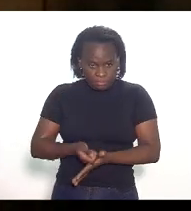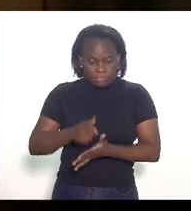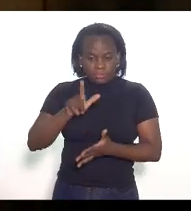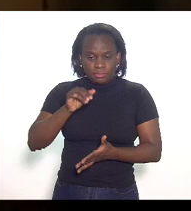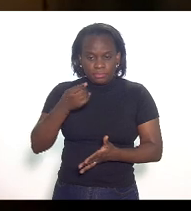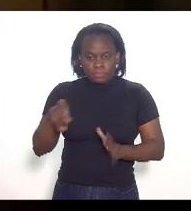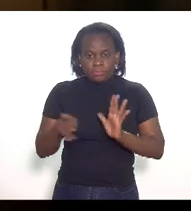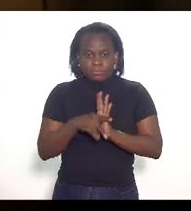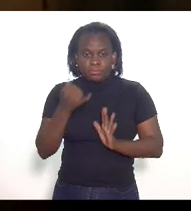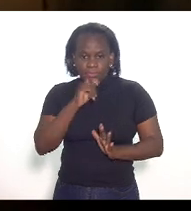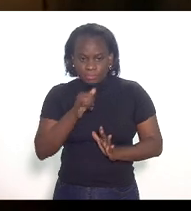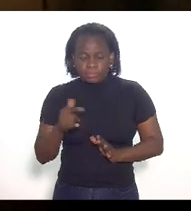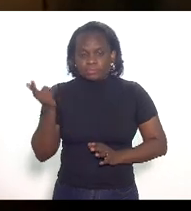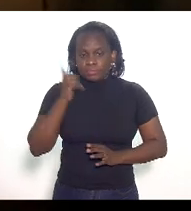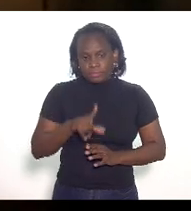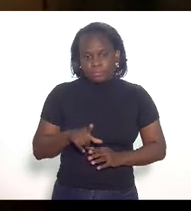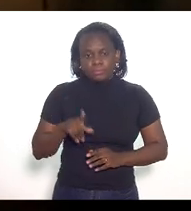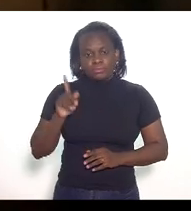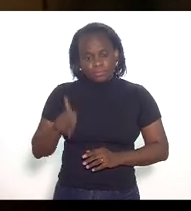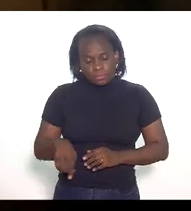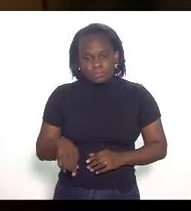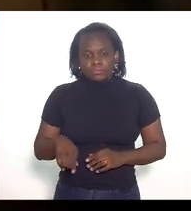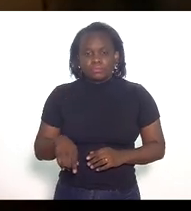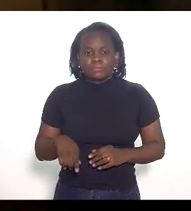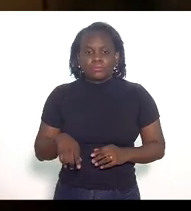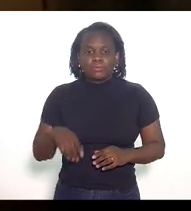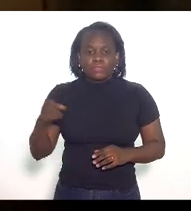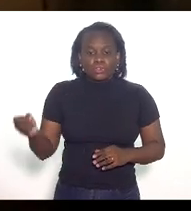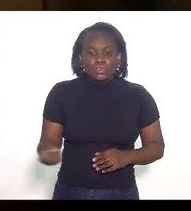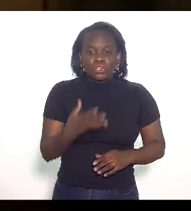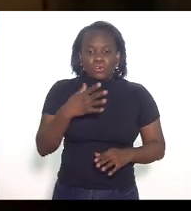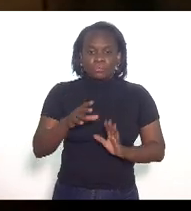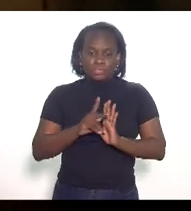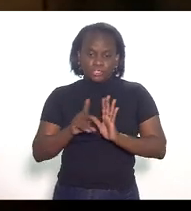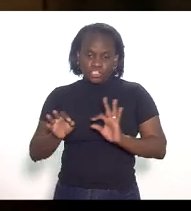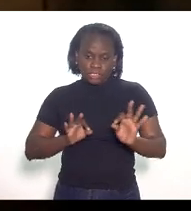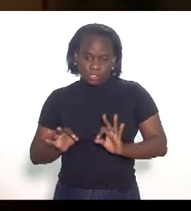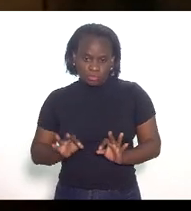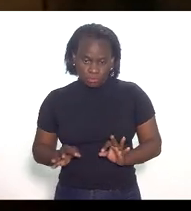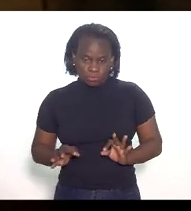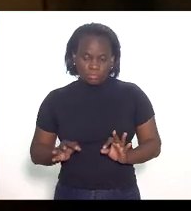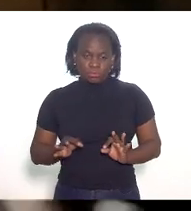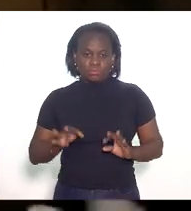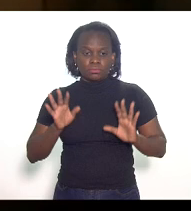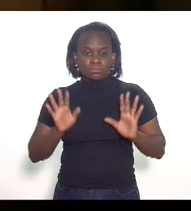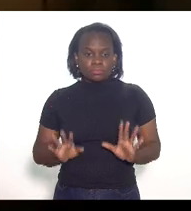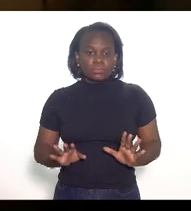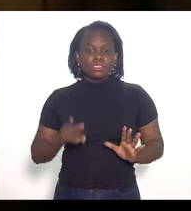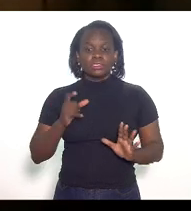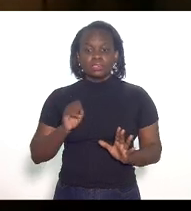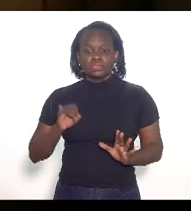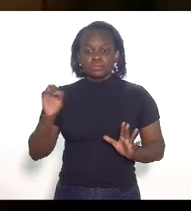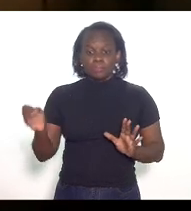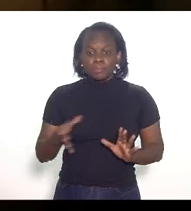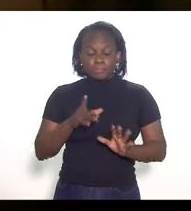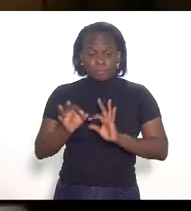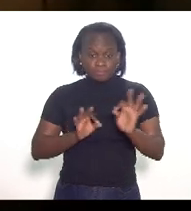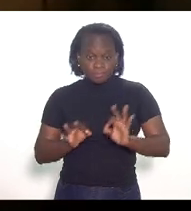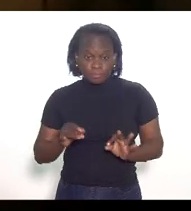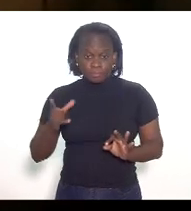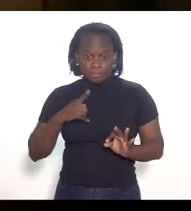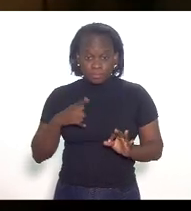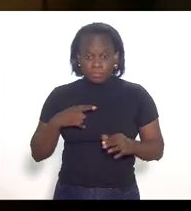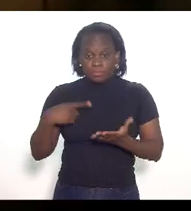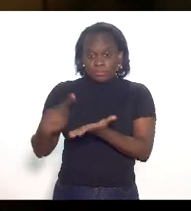energia e o ganharem esses são considerados novos projetos agora se o novo projeto é composto por um